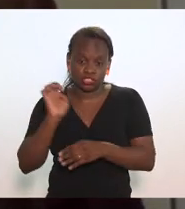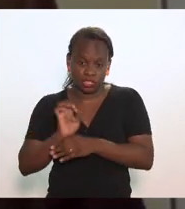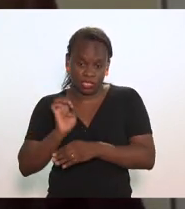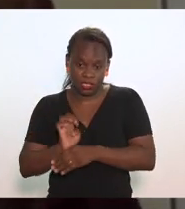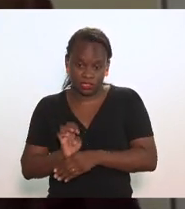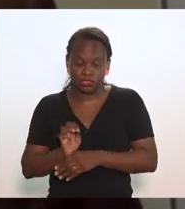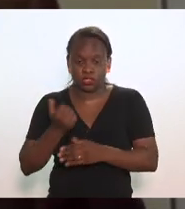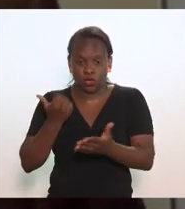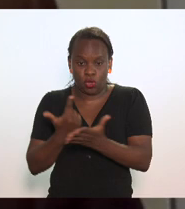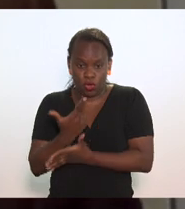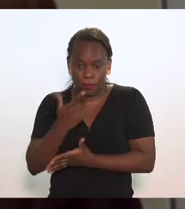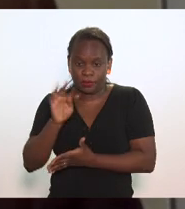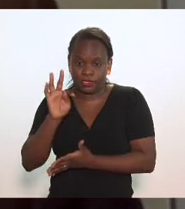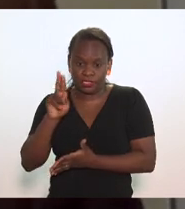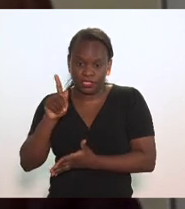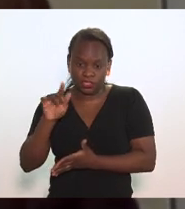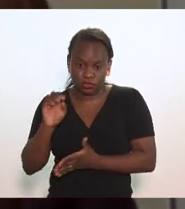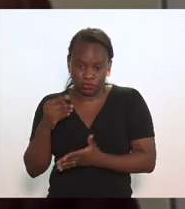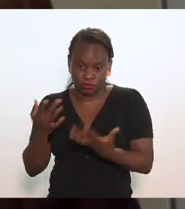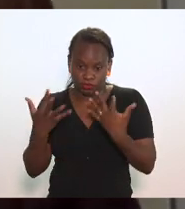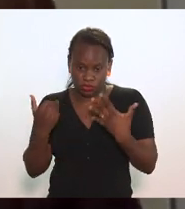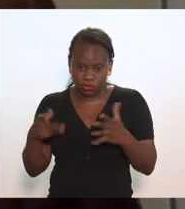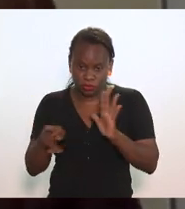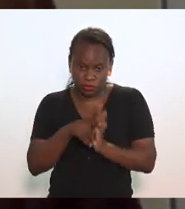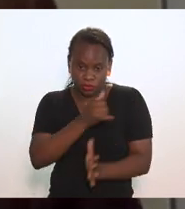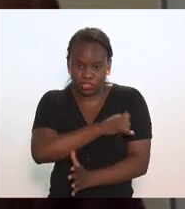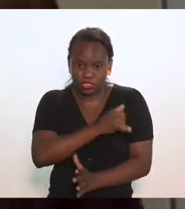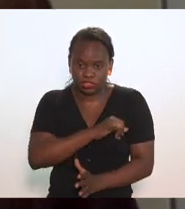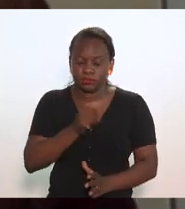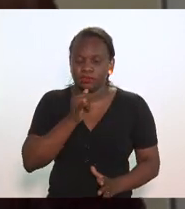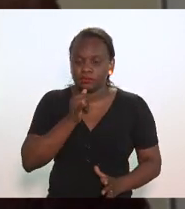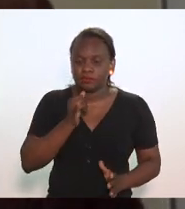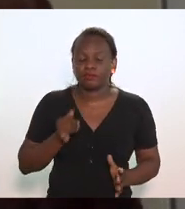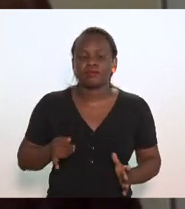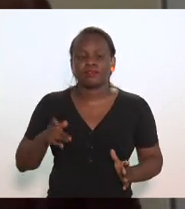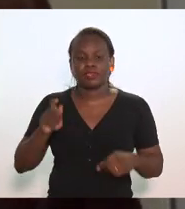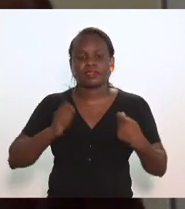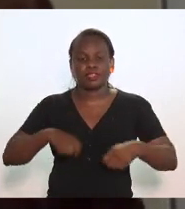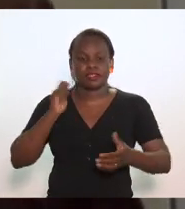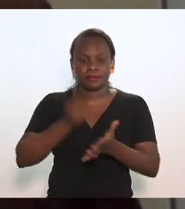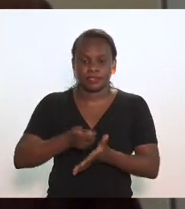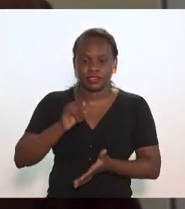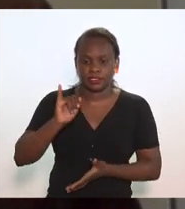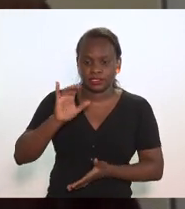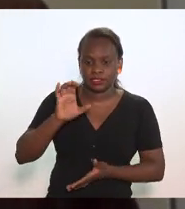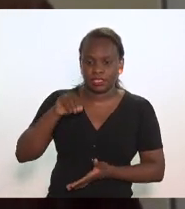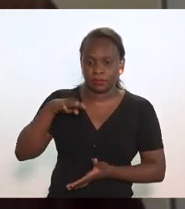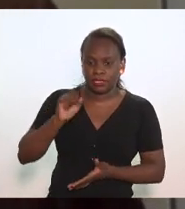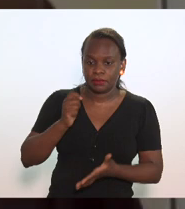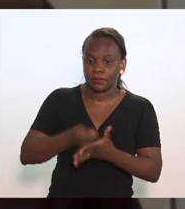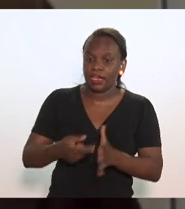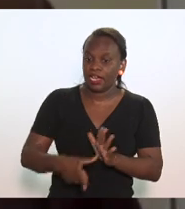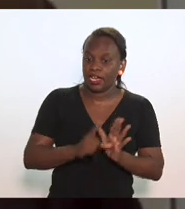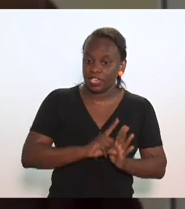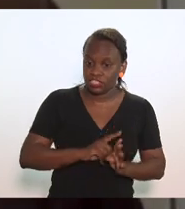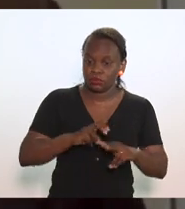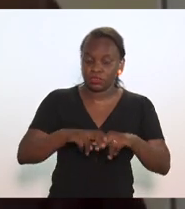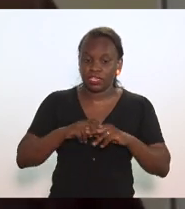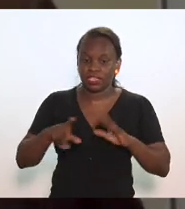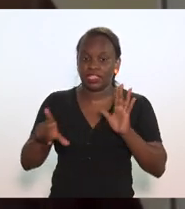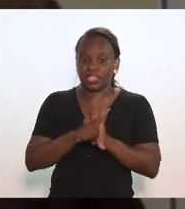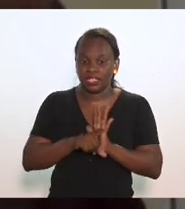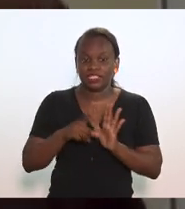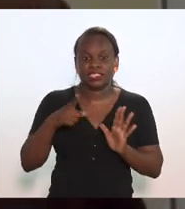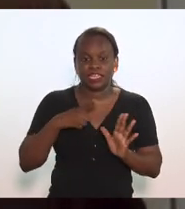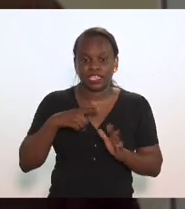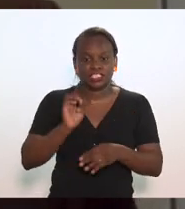compra trigo do Rio de Janeiro, por exemplo, ela tem que pagar o ICMS antecipadamente em razão dessa legislação que tem